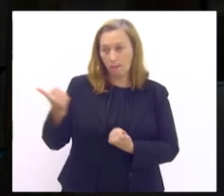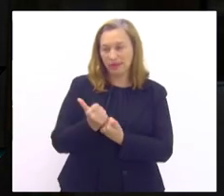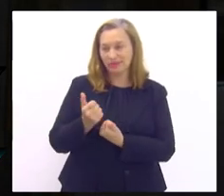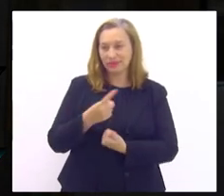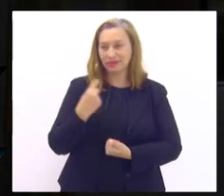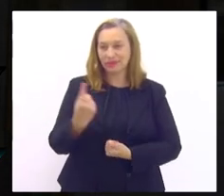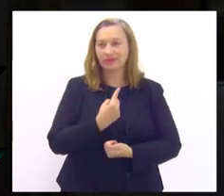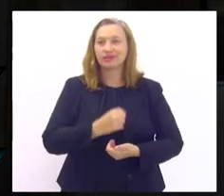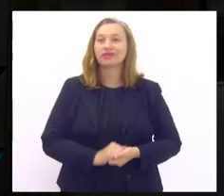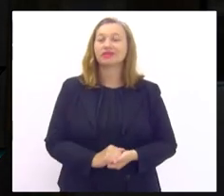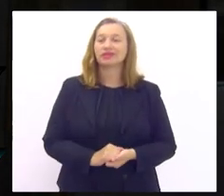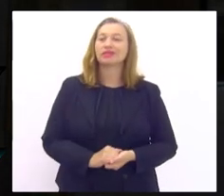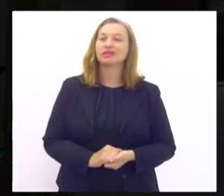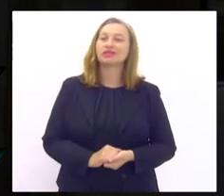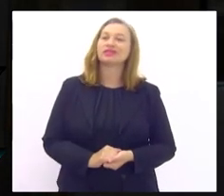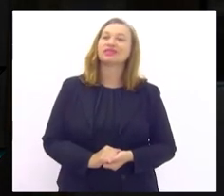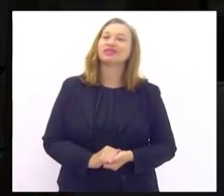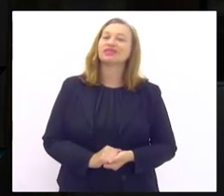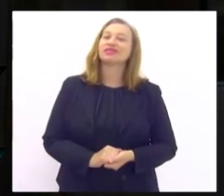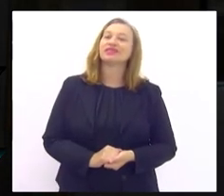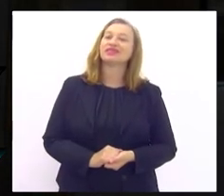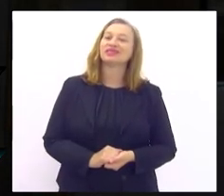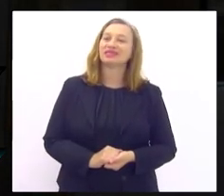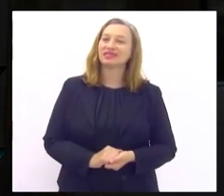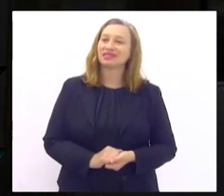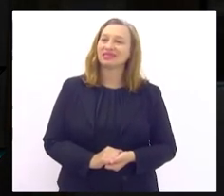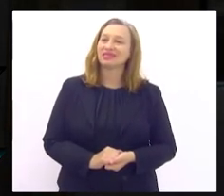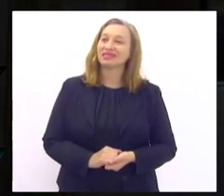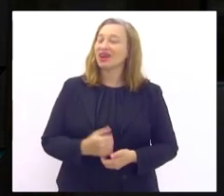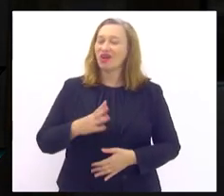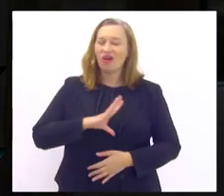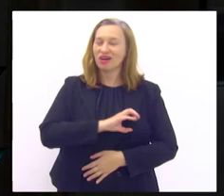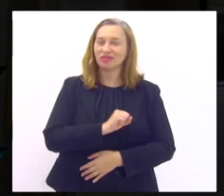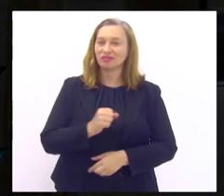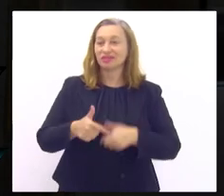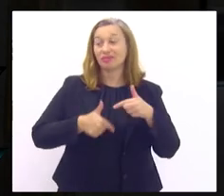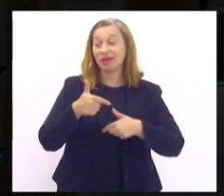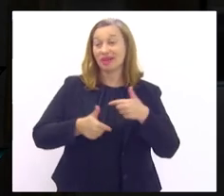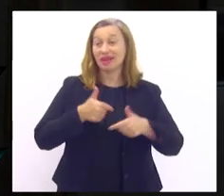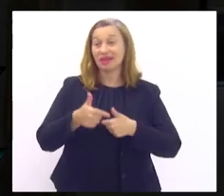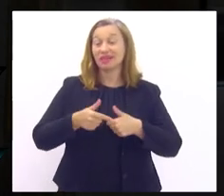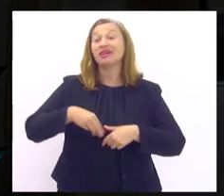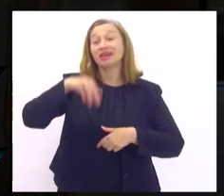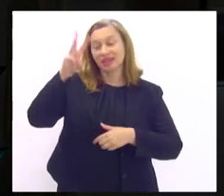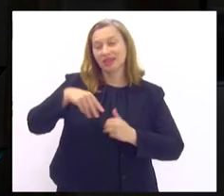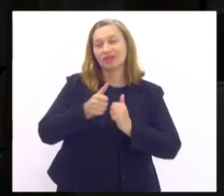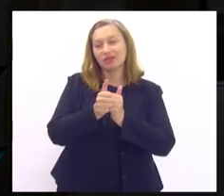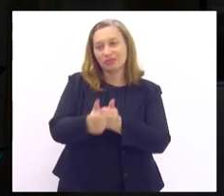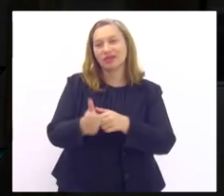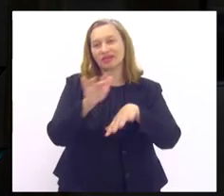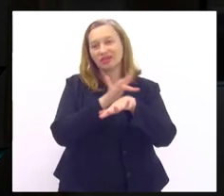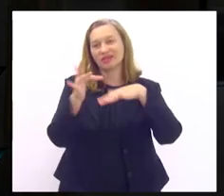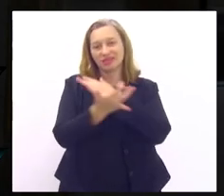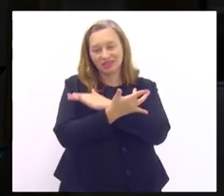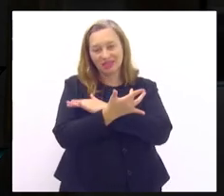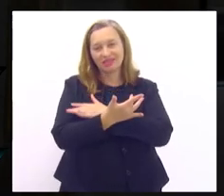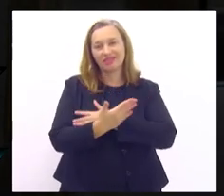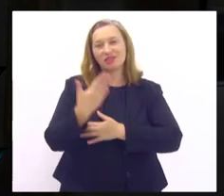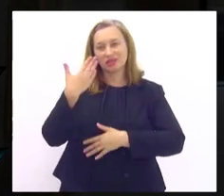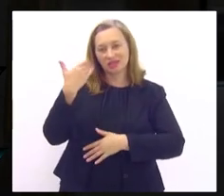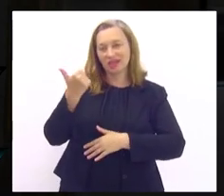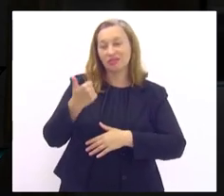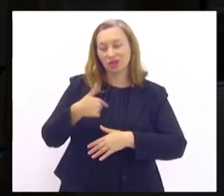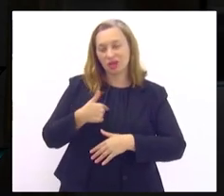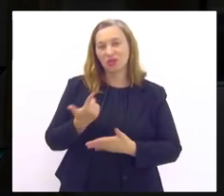gente estamos mudando o trabalho aqui mas eu adoro quem me acompanha quem me acompanha nas redes sociais quem acompanha meu trabalho